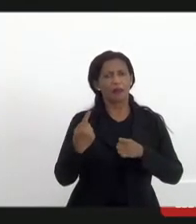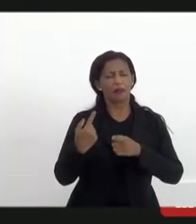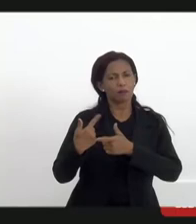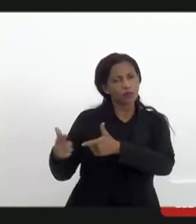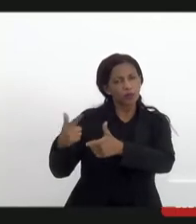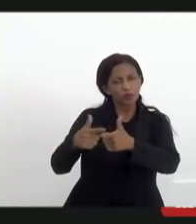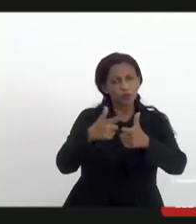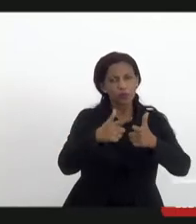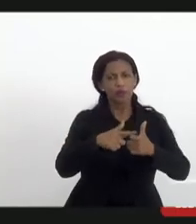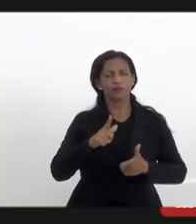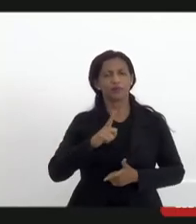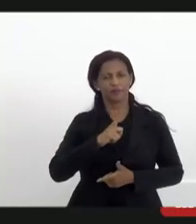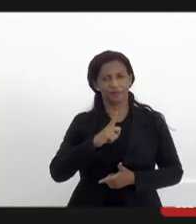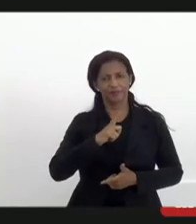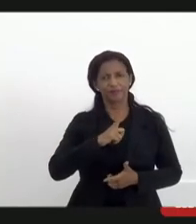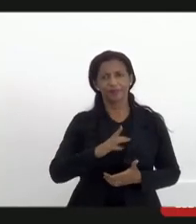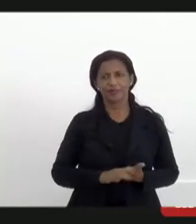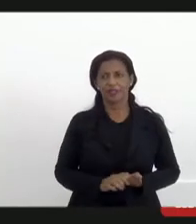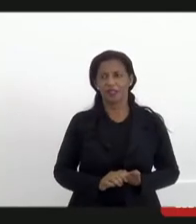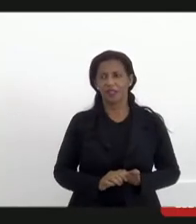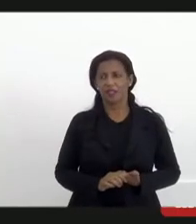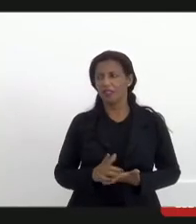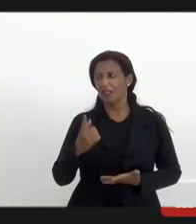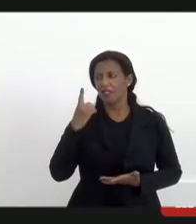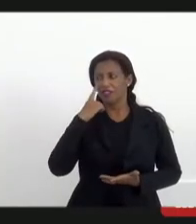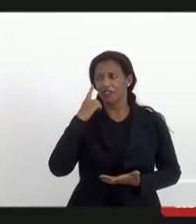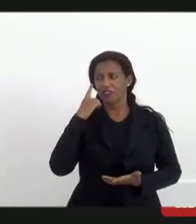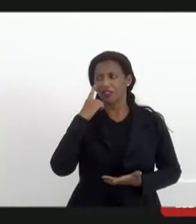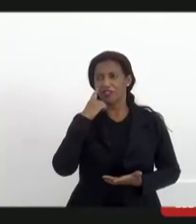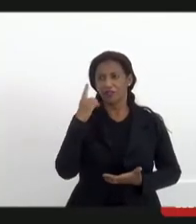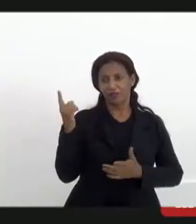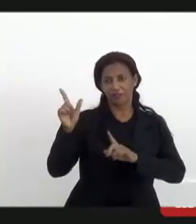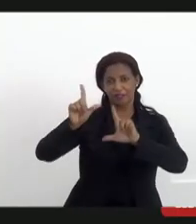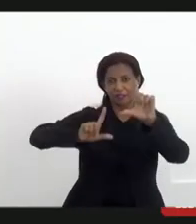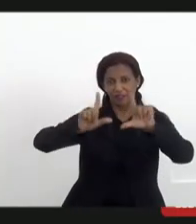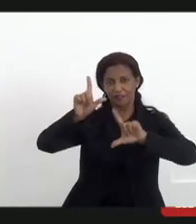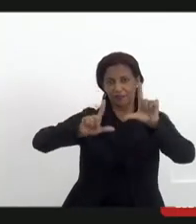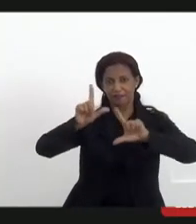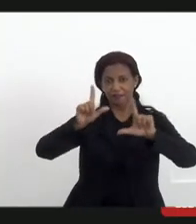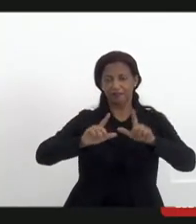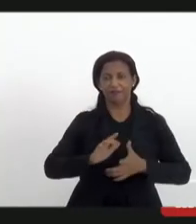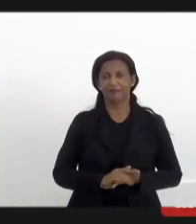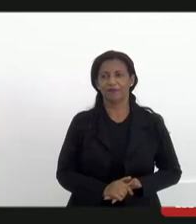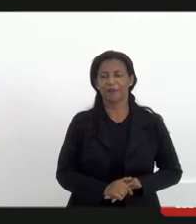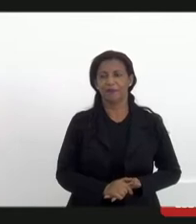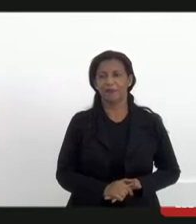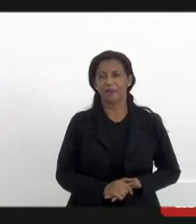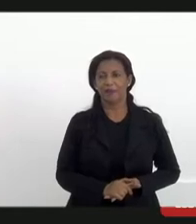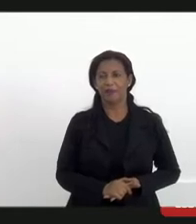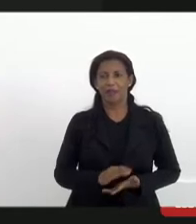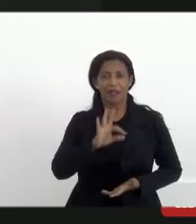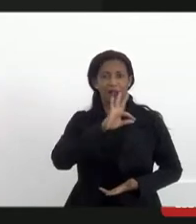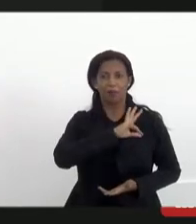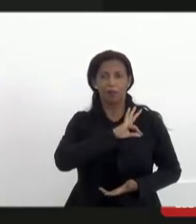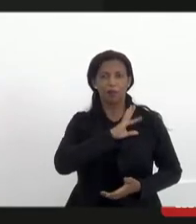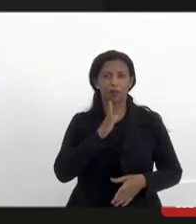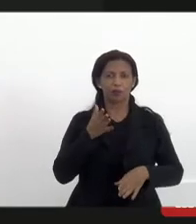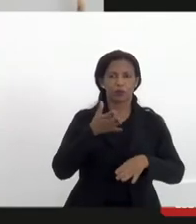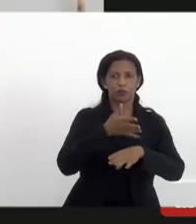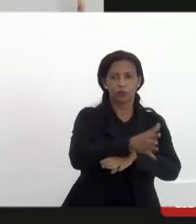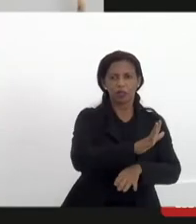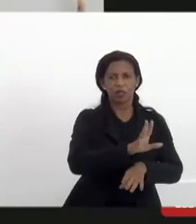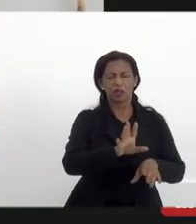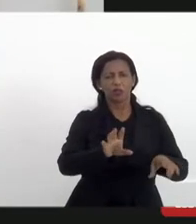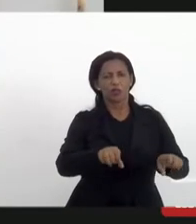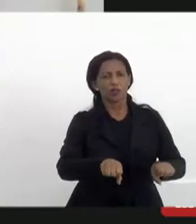toda que existe e a gente via nas TVs a polícia entrando e destruindo